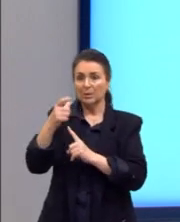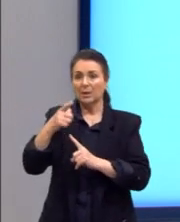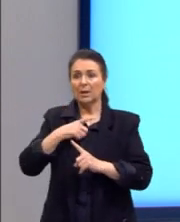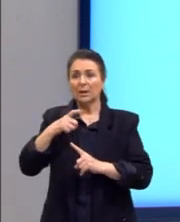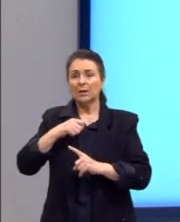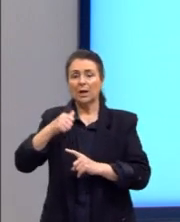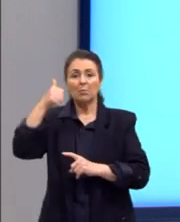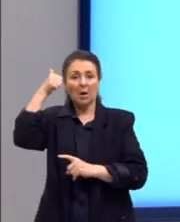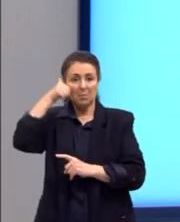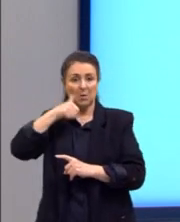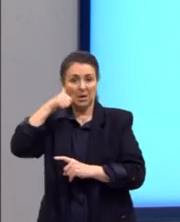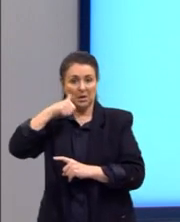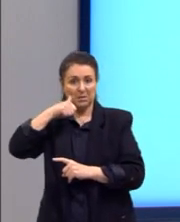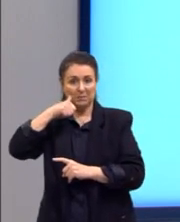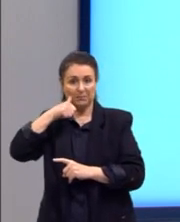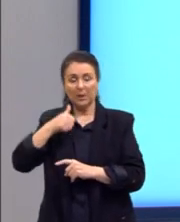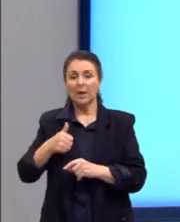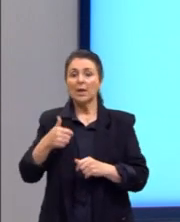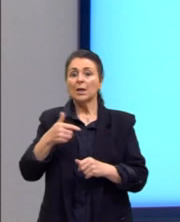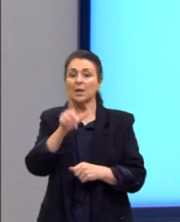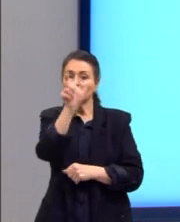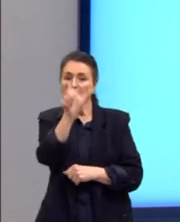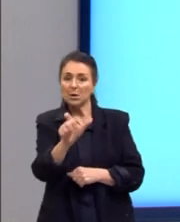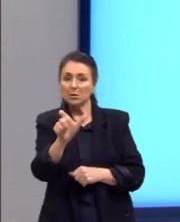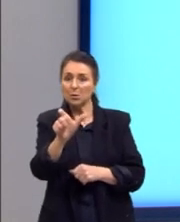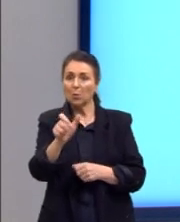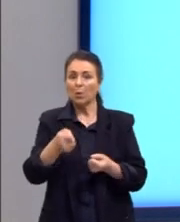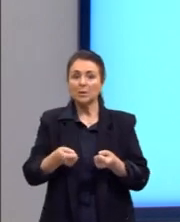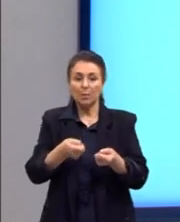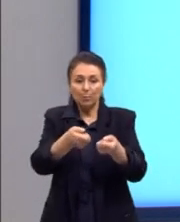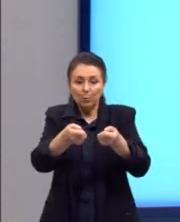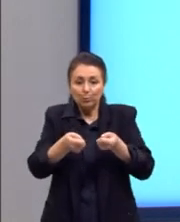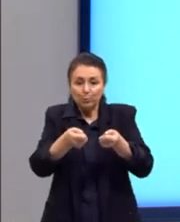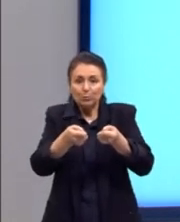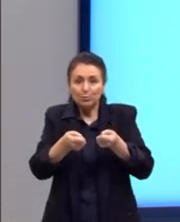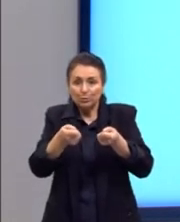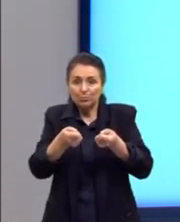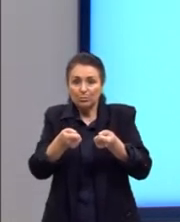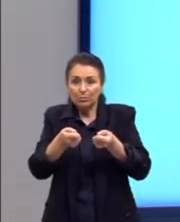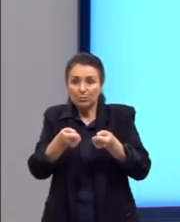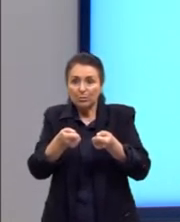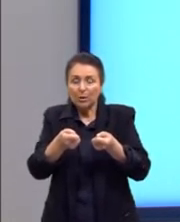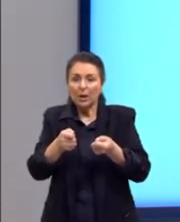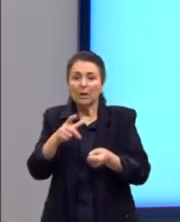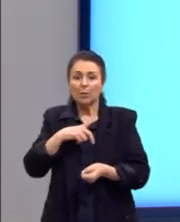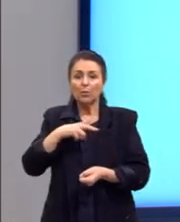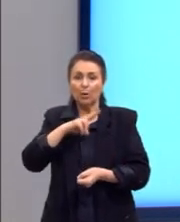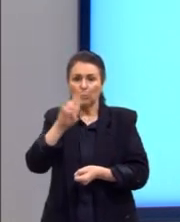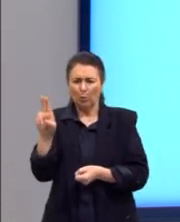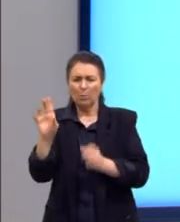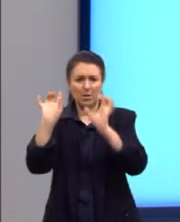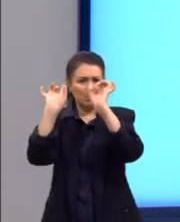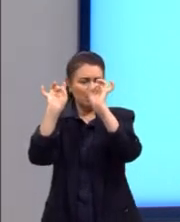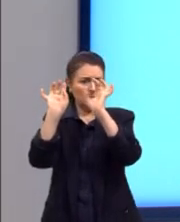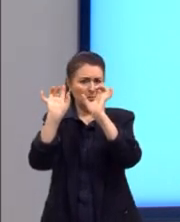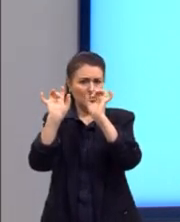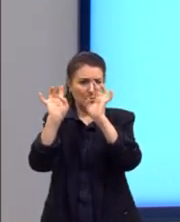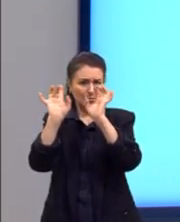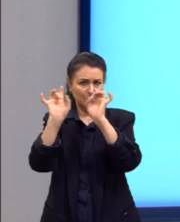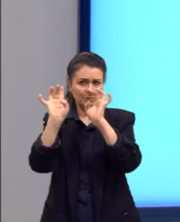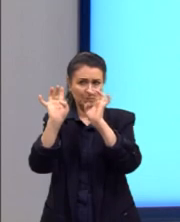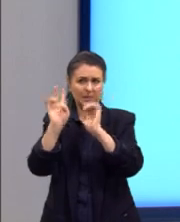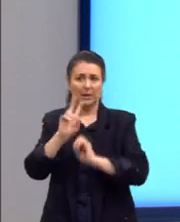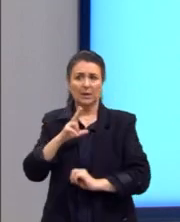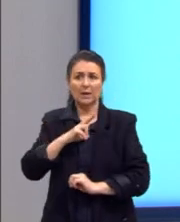missionária carregada por congoleses em um riquexá. O nome disso aqui, nessa cadeirinha que eles levavam, era riquexá.